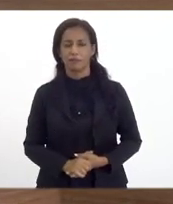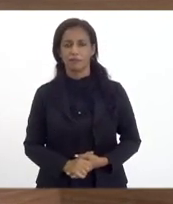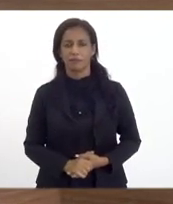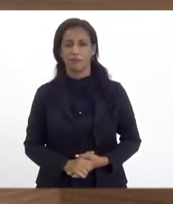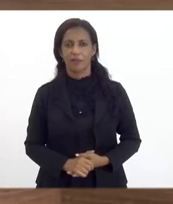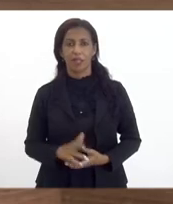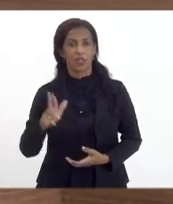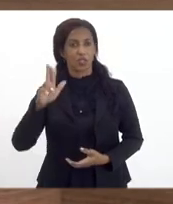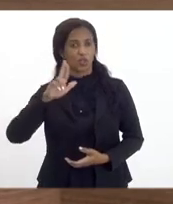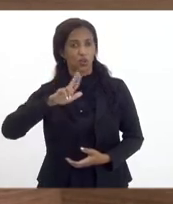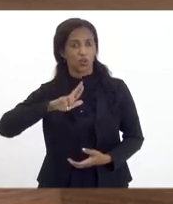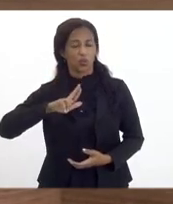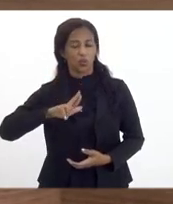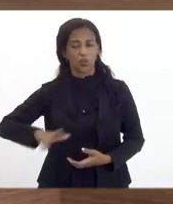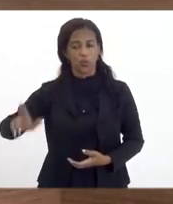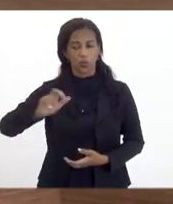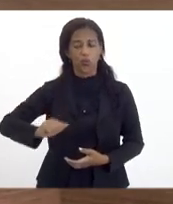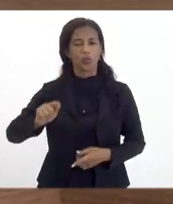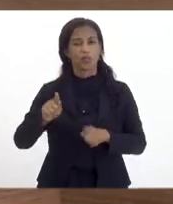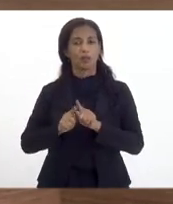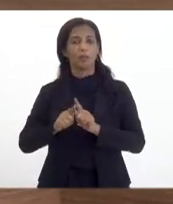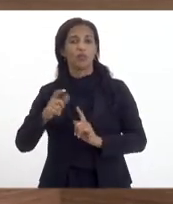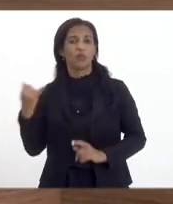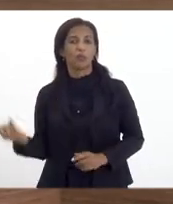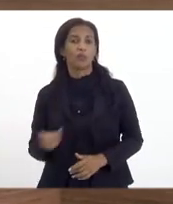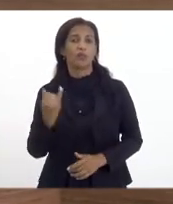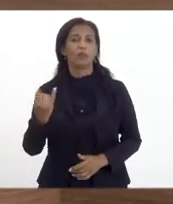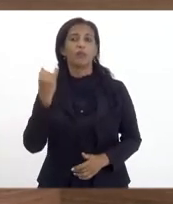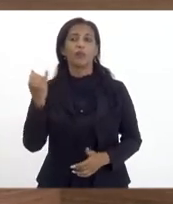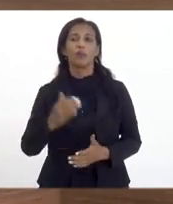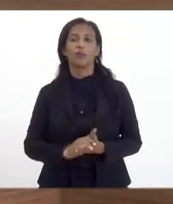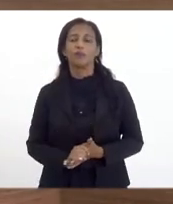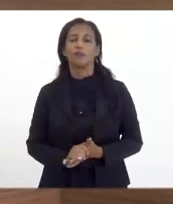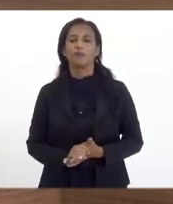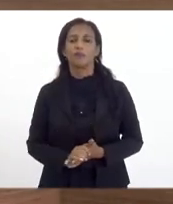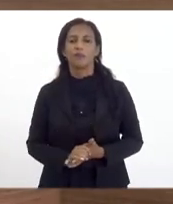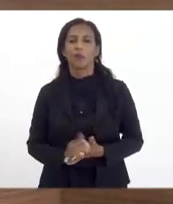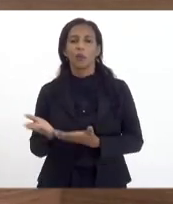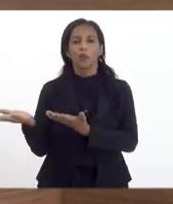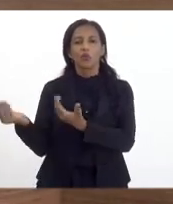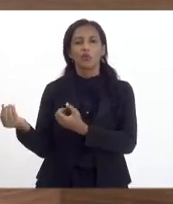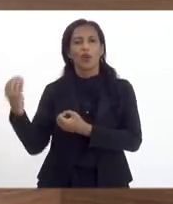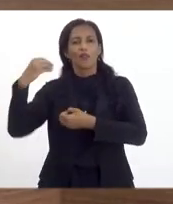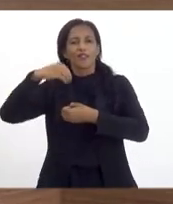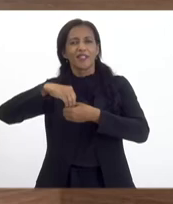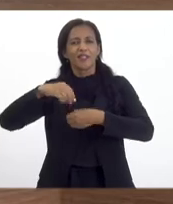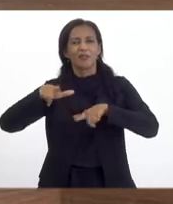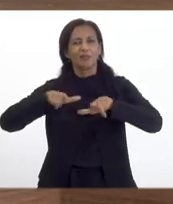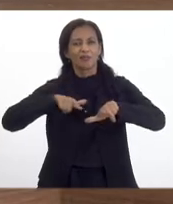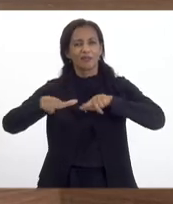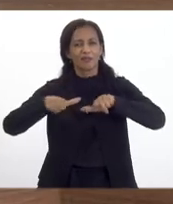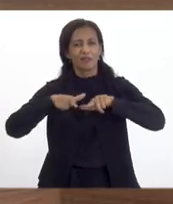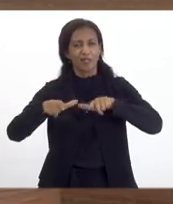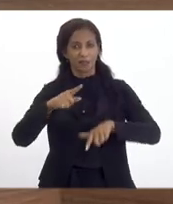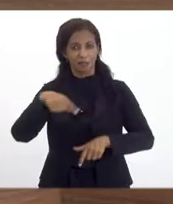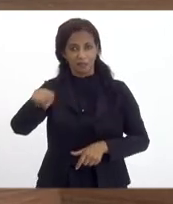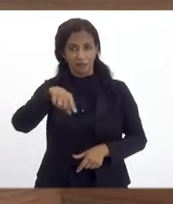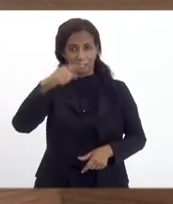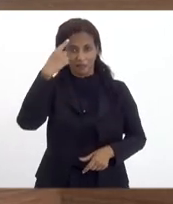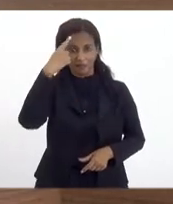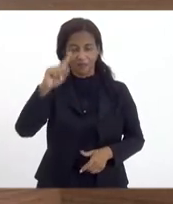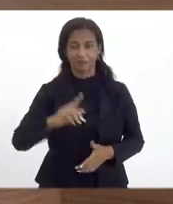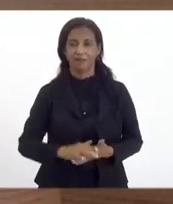utiliza isso de forma muito importante para a inserção do jovem no mercado de trabalho. Para vocês terem ideia,